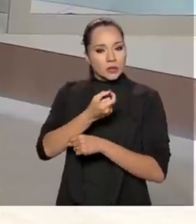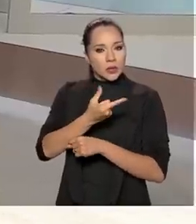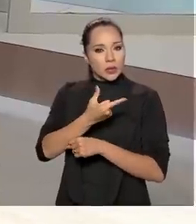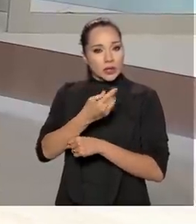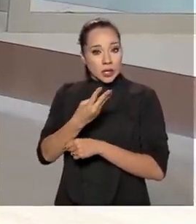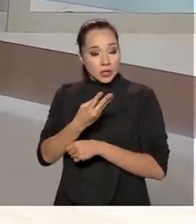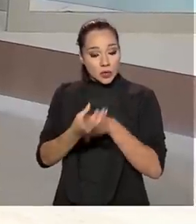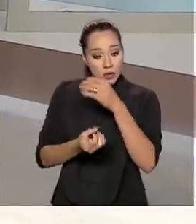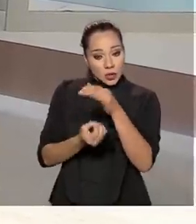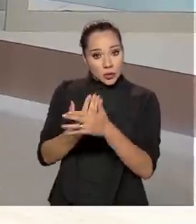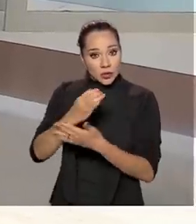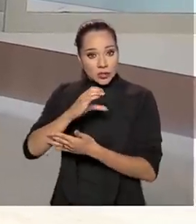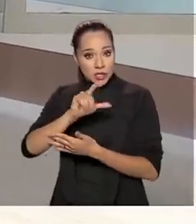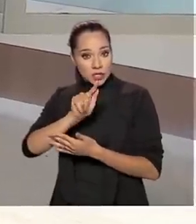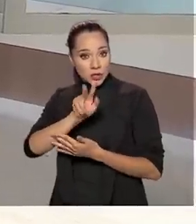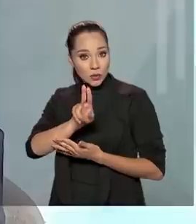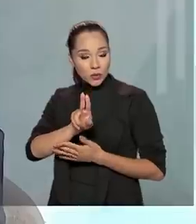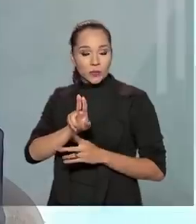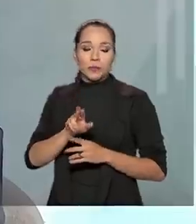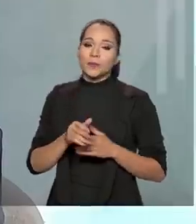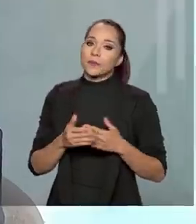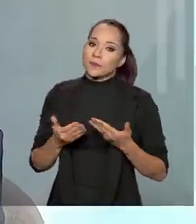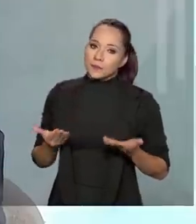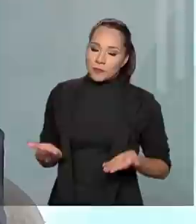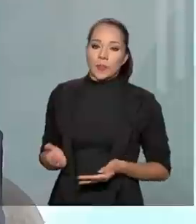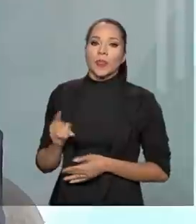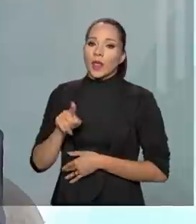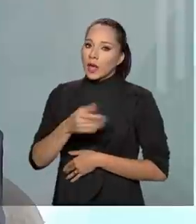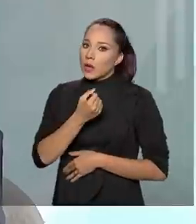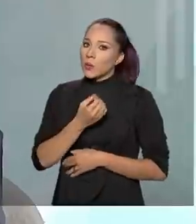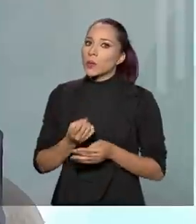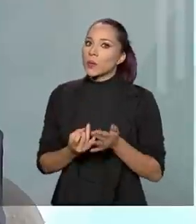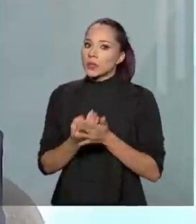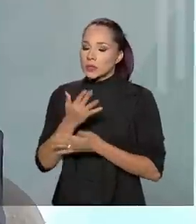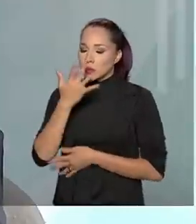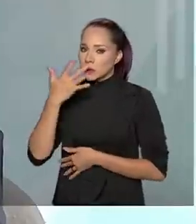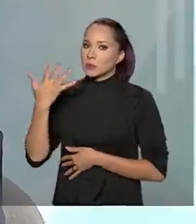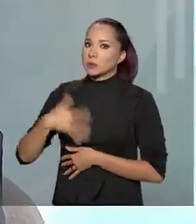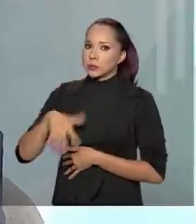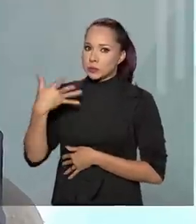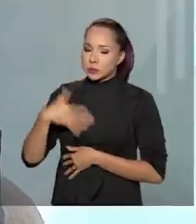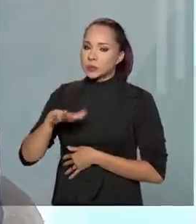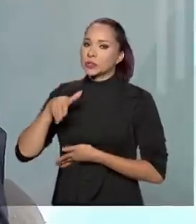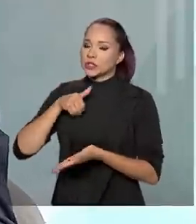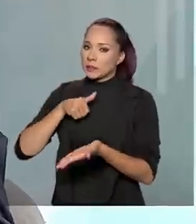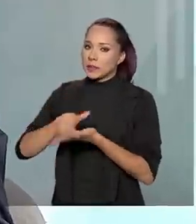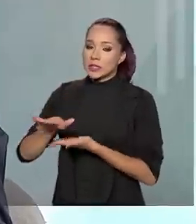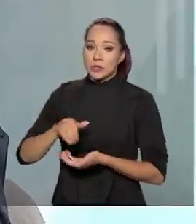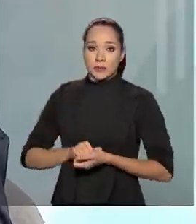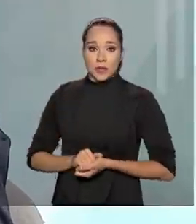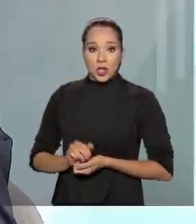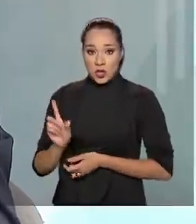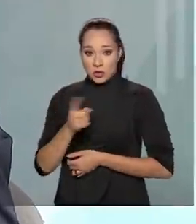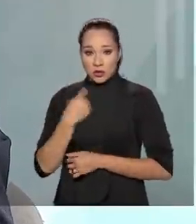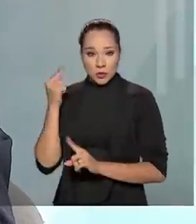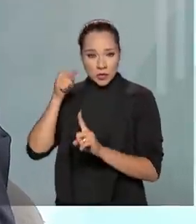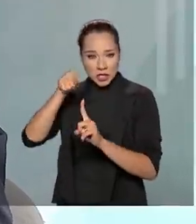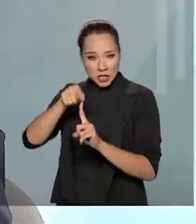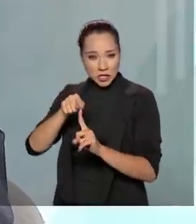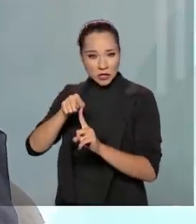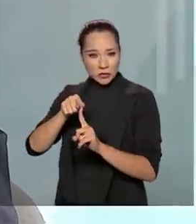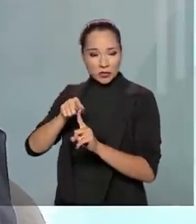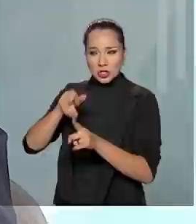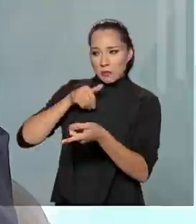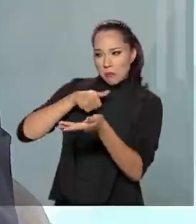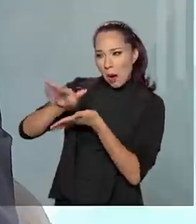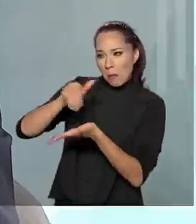criada. Então, é um número significativo de demissões. Não é nosso objetivo ter metas